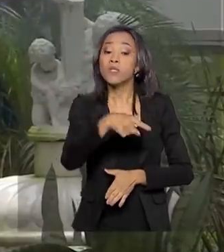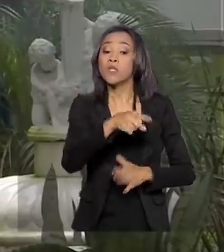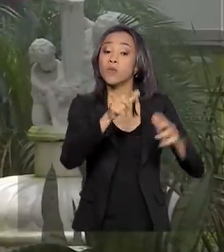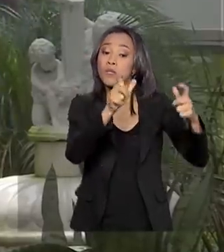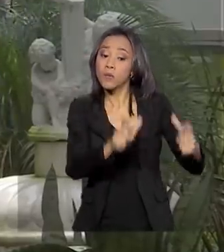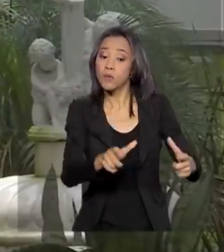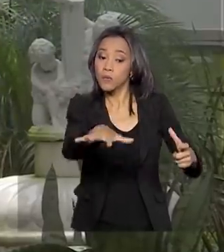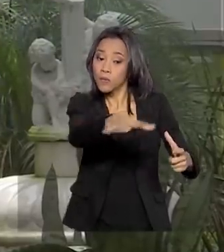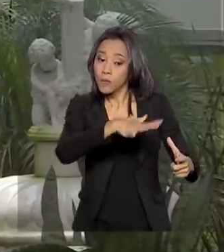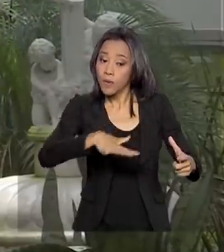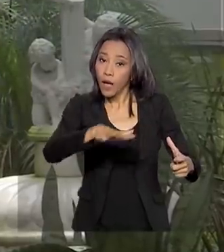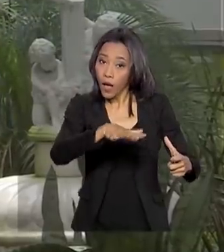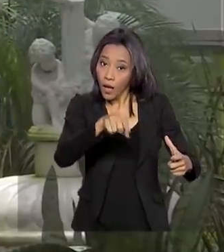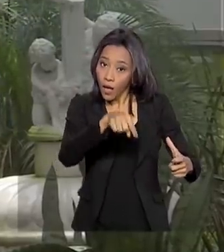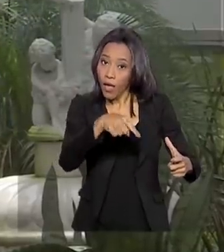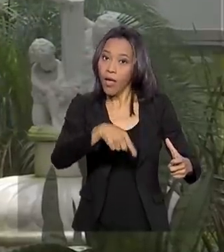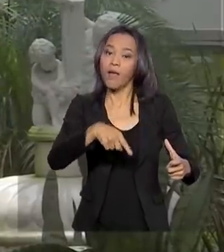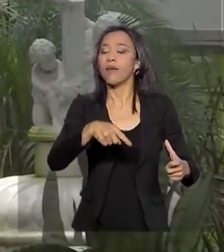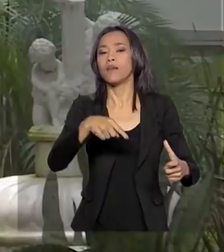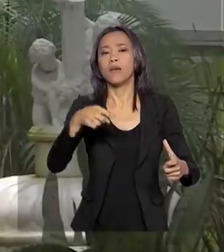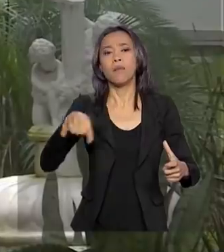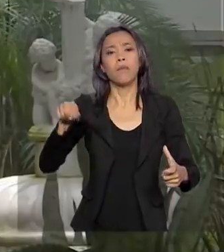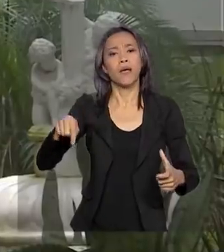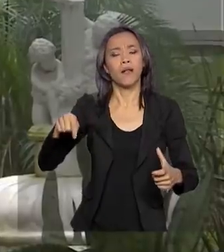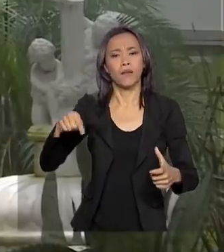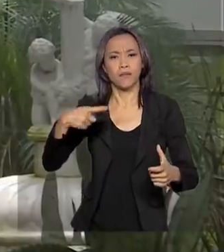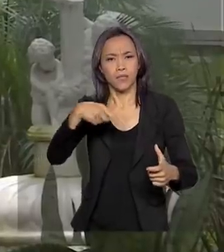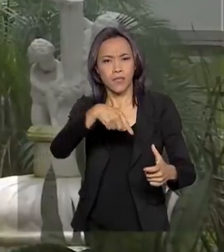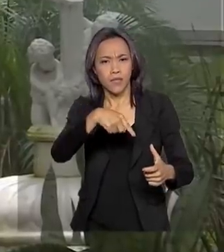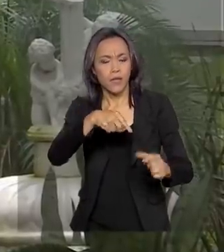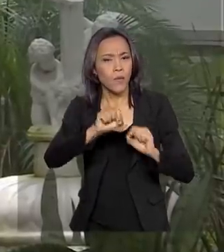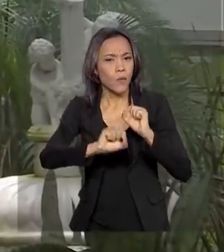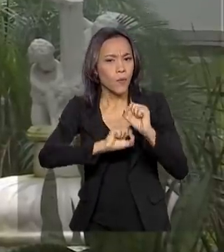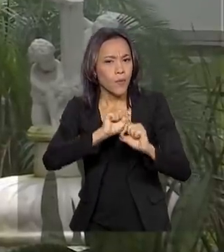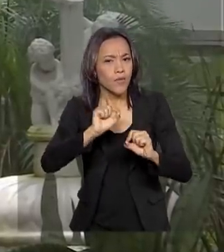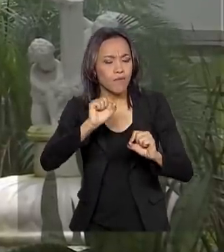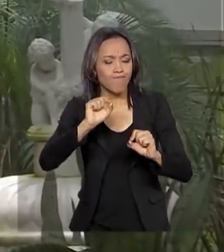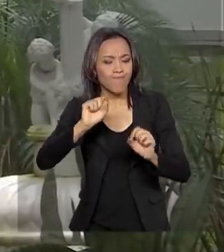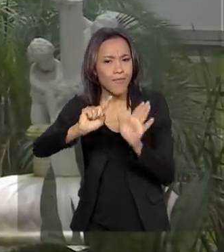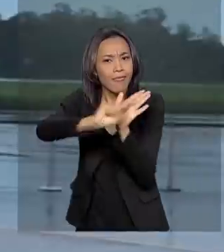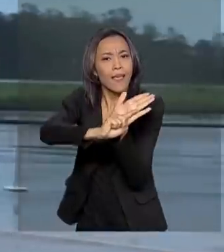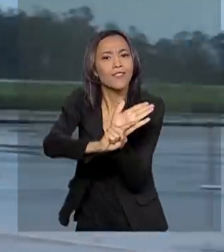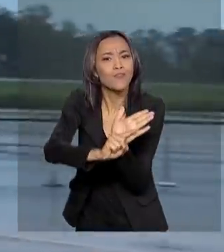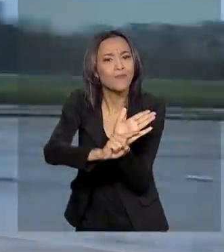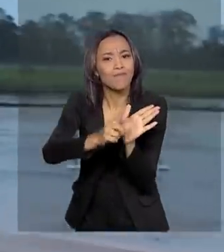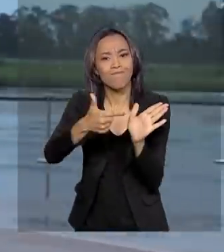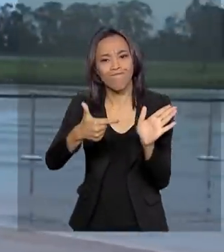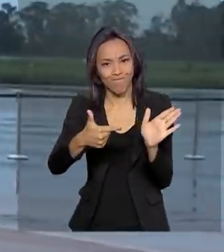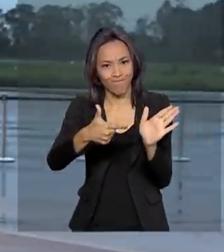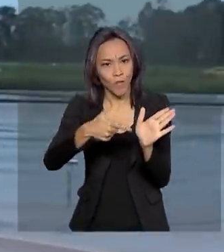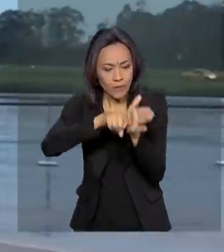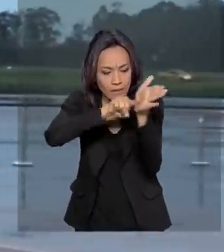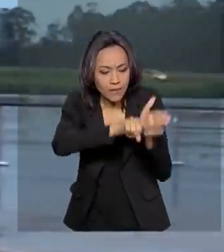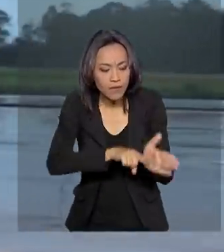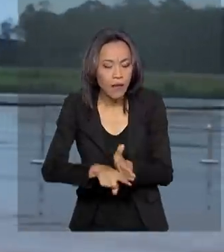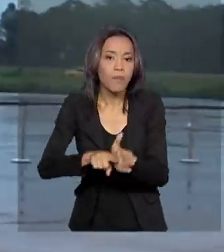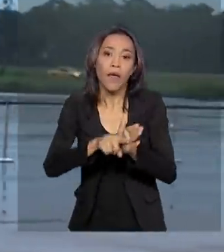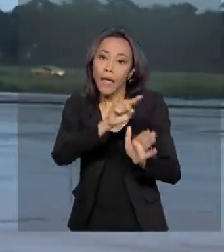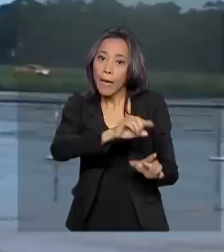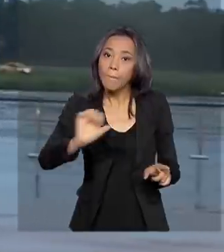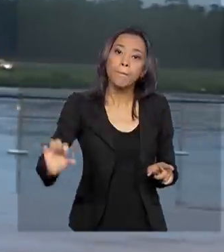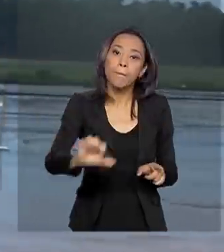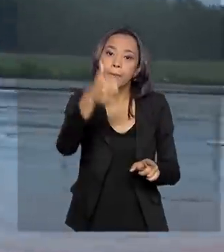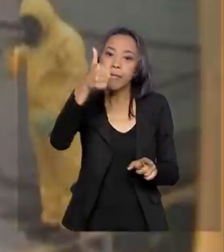coronavírus, batizado agora pela OMF de Covid-19, deram um negativo. Esse exame se refere à primeira